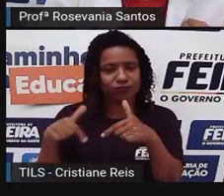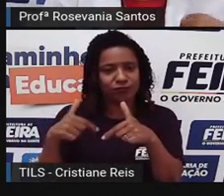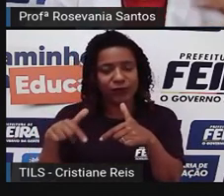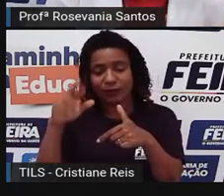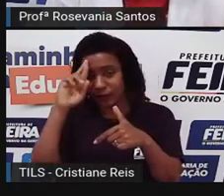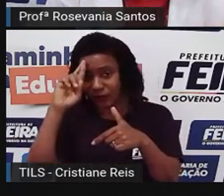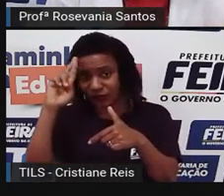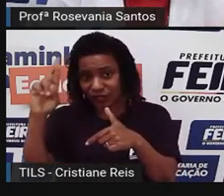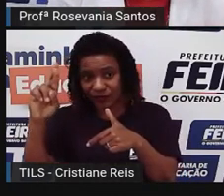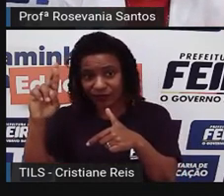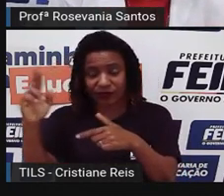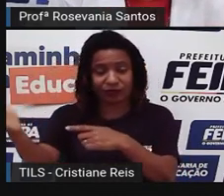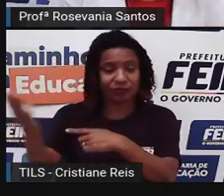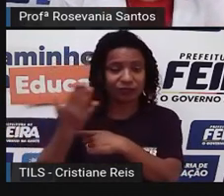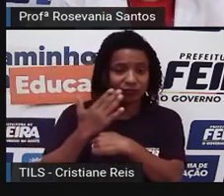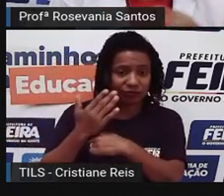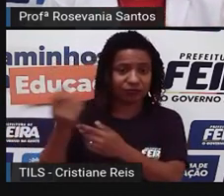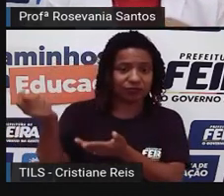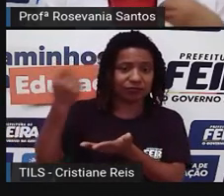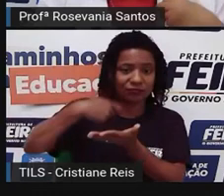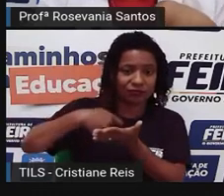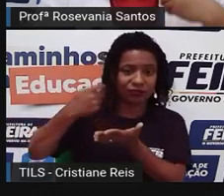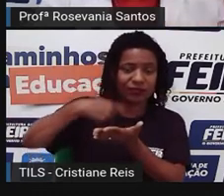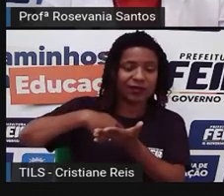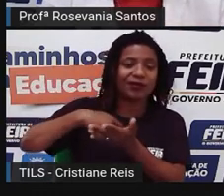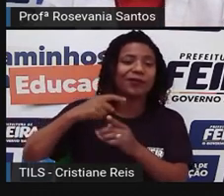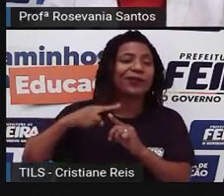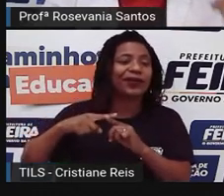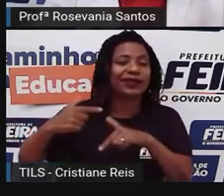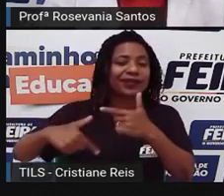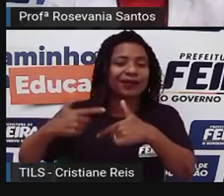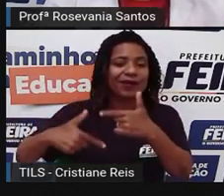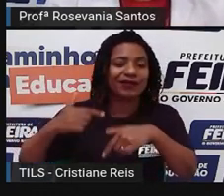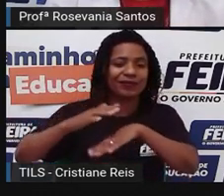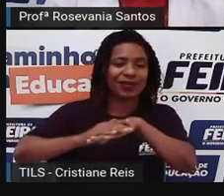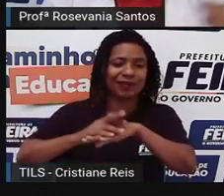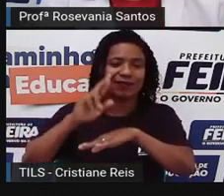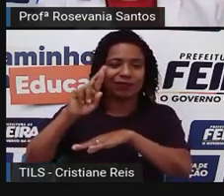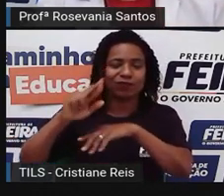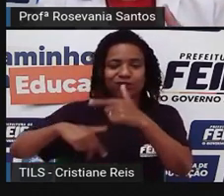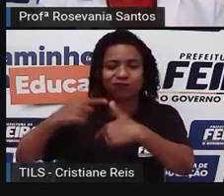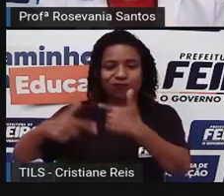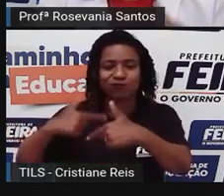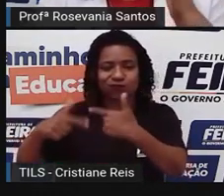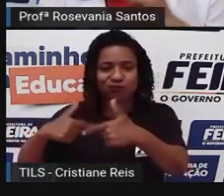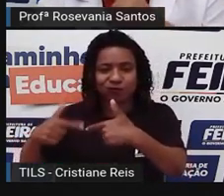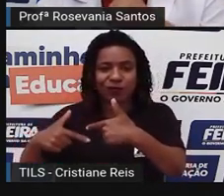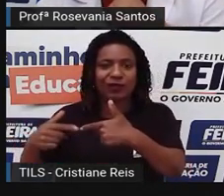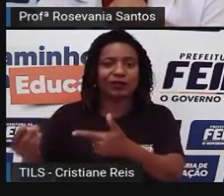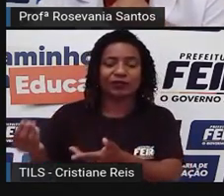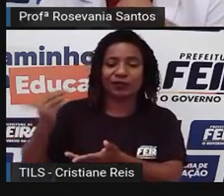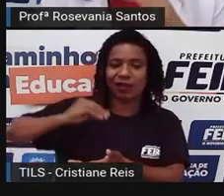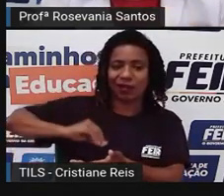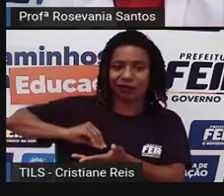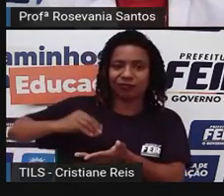vendo a minha mão de obra, eu vendo o meu trabalho em troca de um salário, né? A gente vai